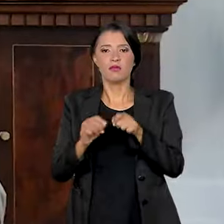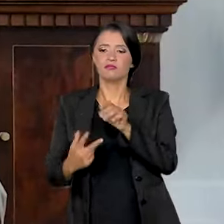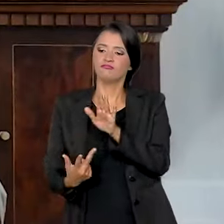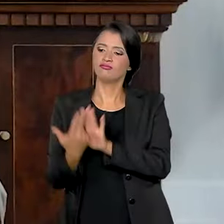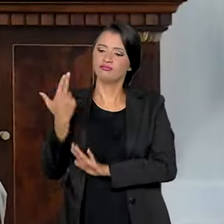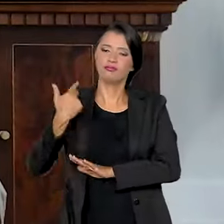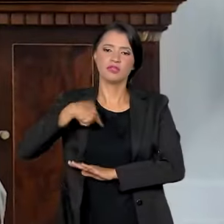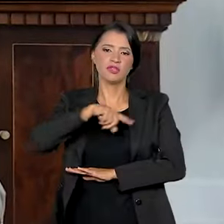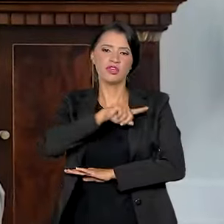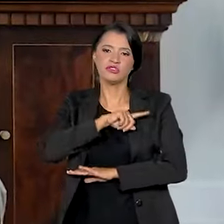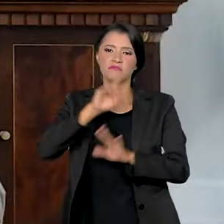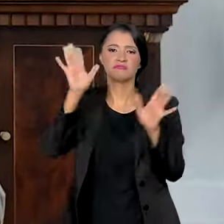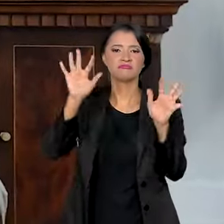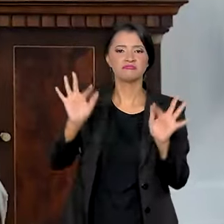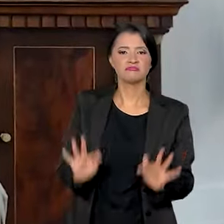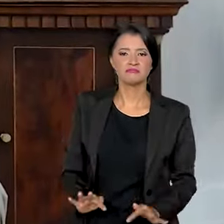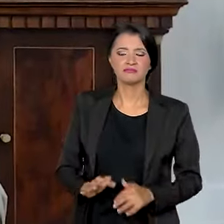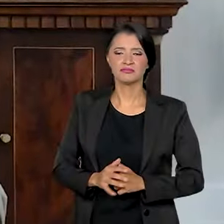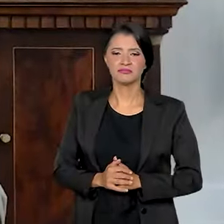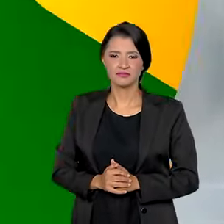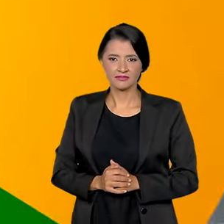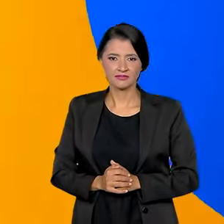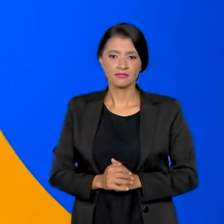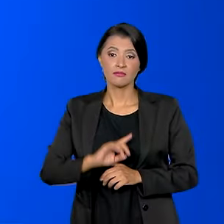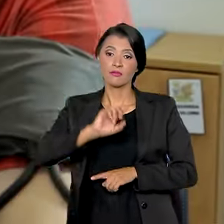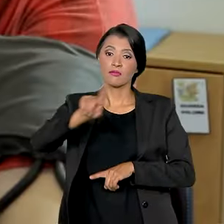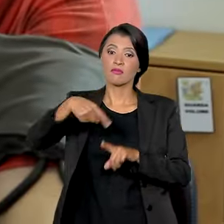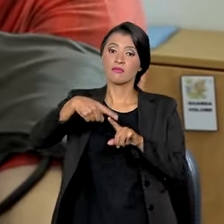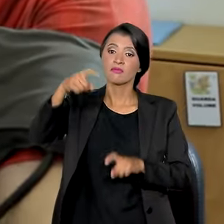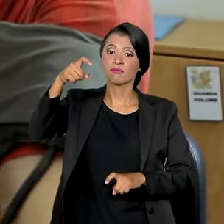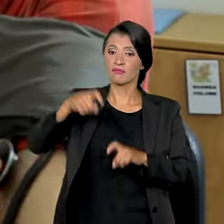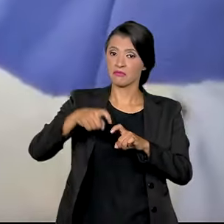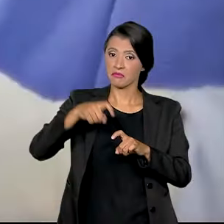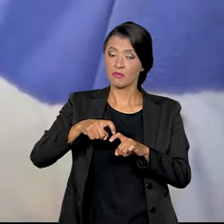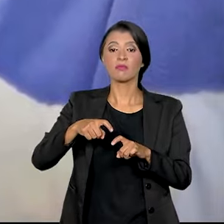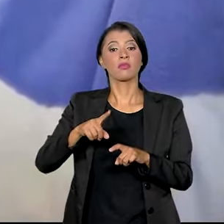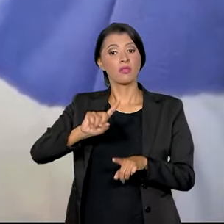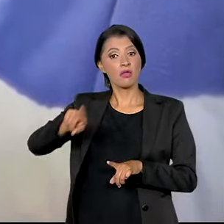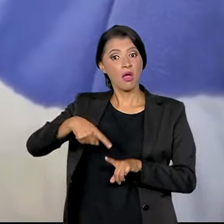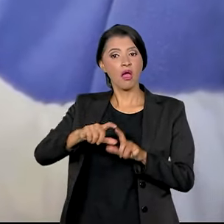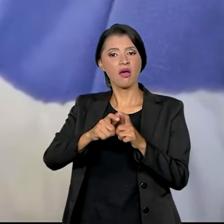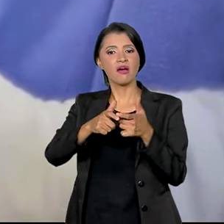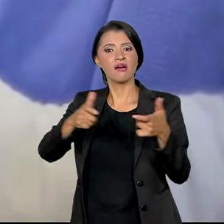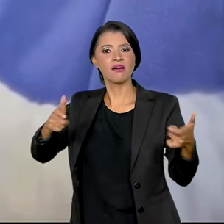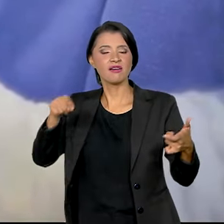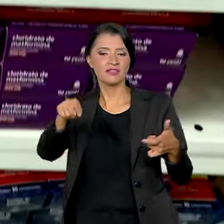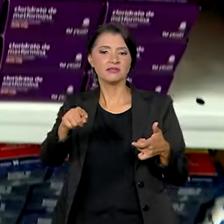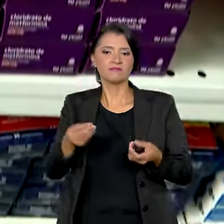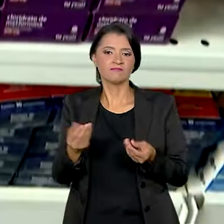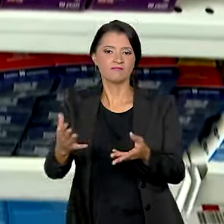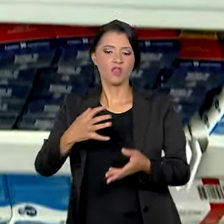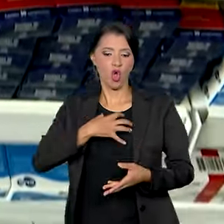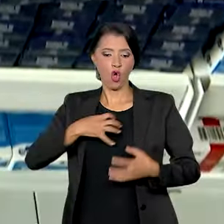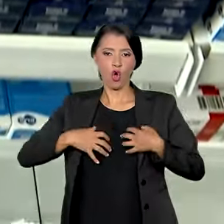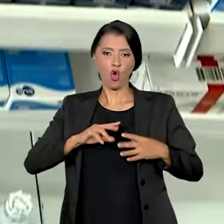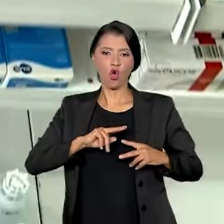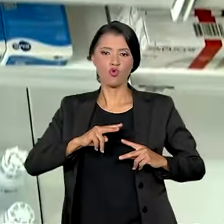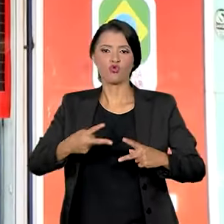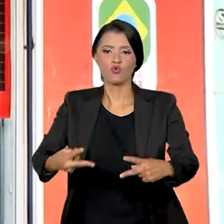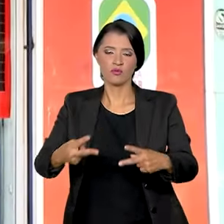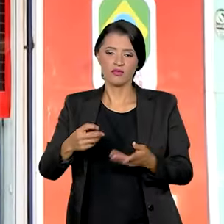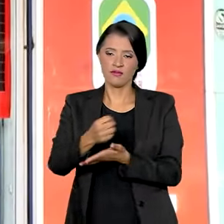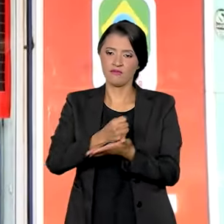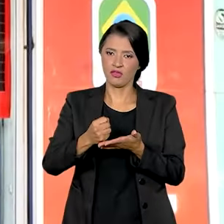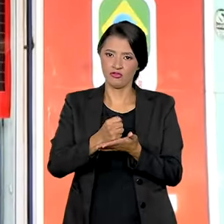realizou a cirurgia e nós estamos muito felizes. Mais médicos, mais doações de órgãos e mais medicamentos.